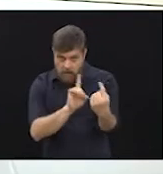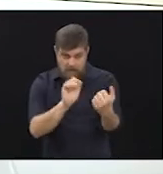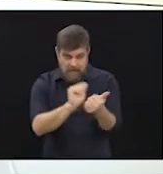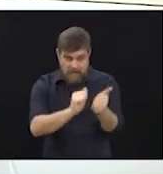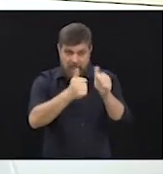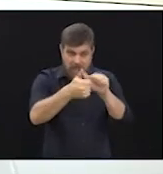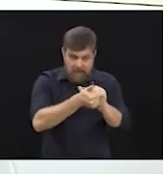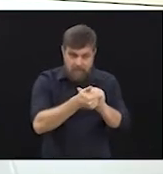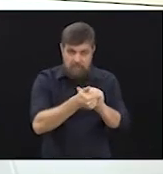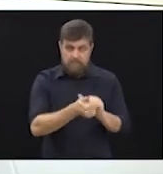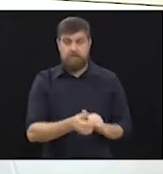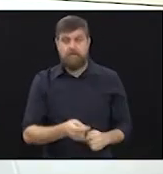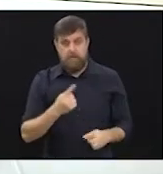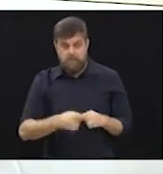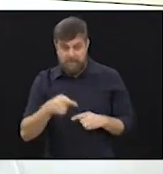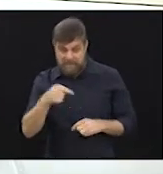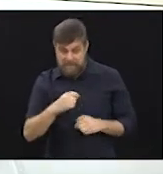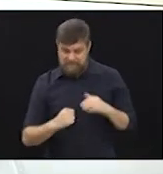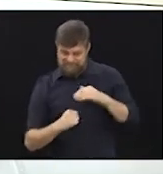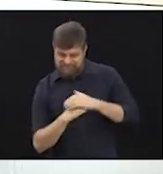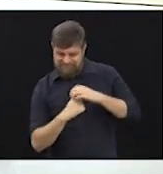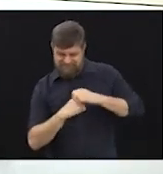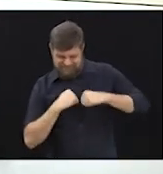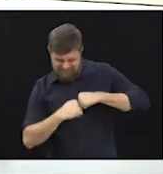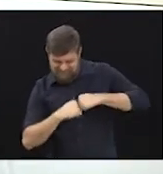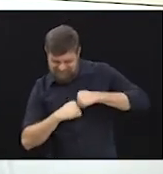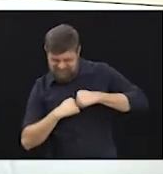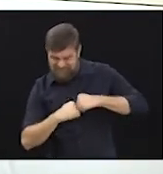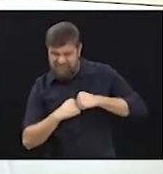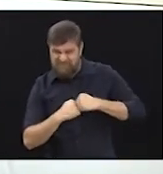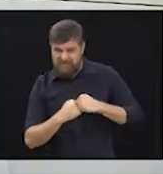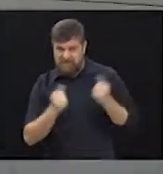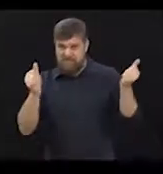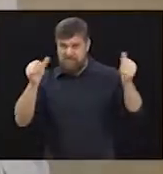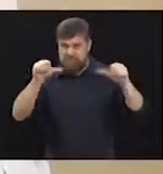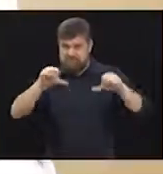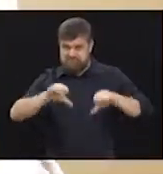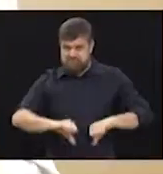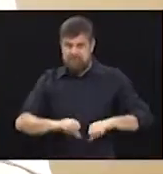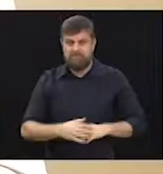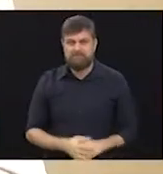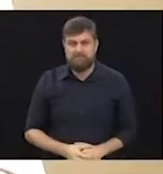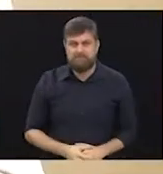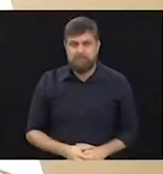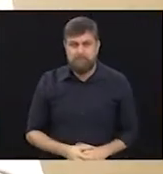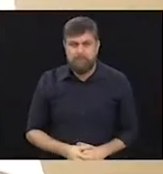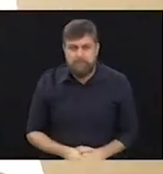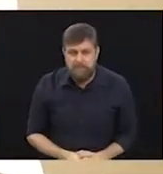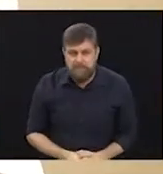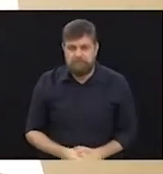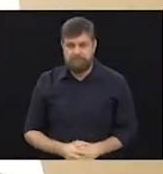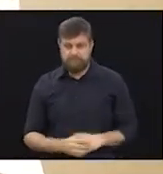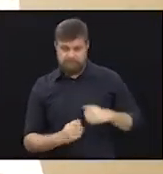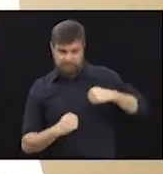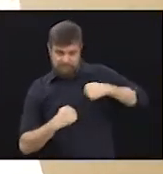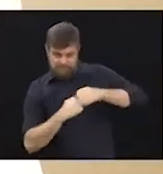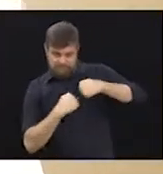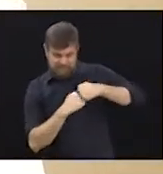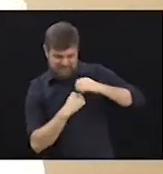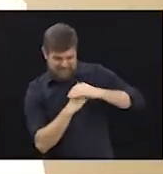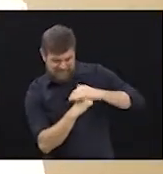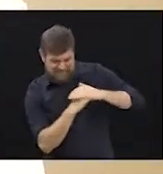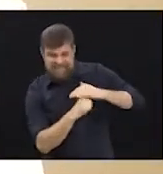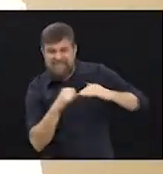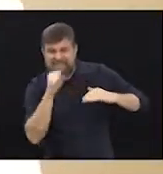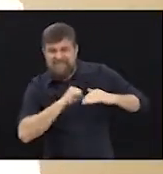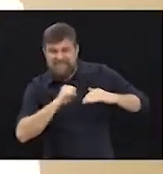aquela disfunção, porque senão ela evolui de forma silenciosa. A parte da osteoartrite, que é